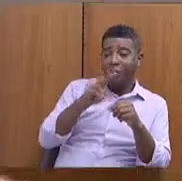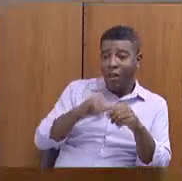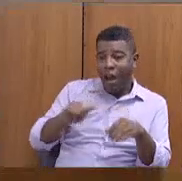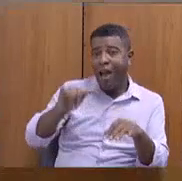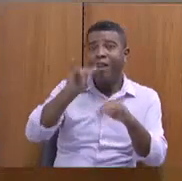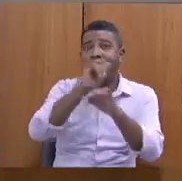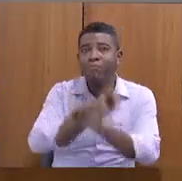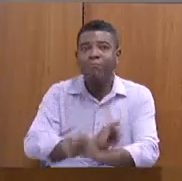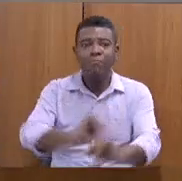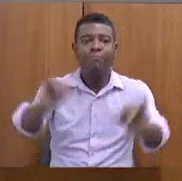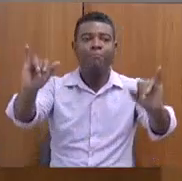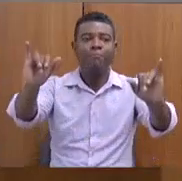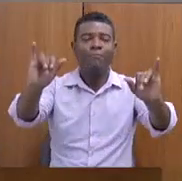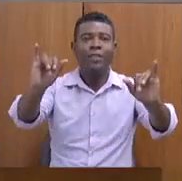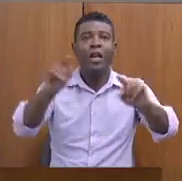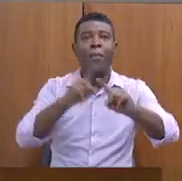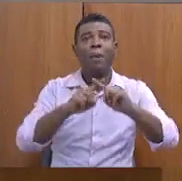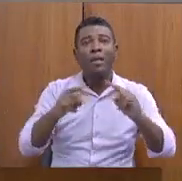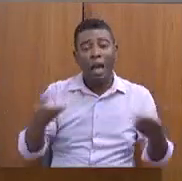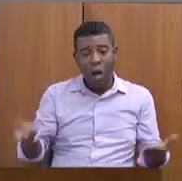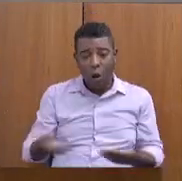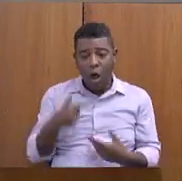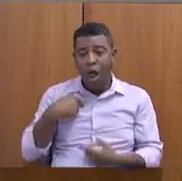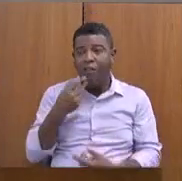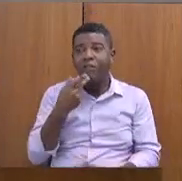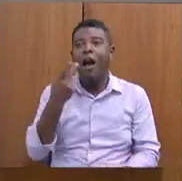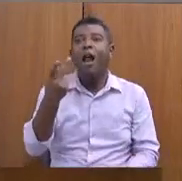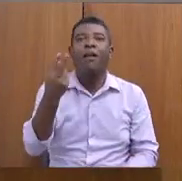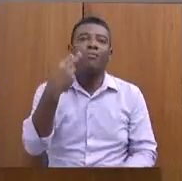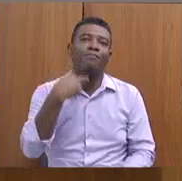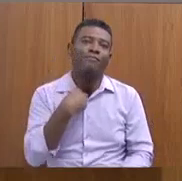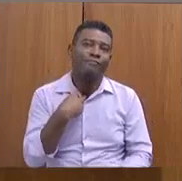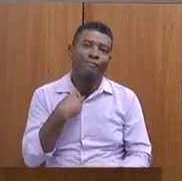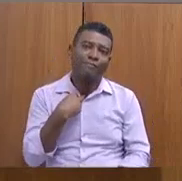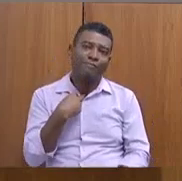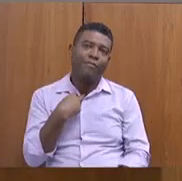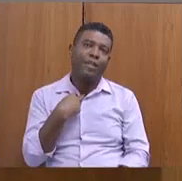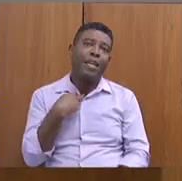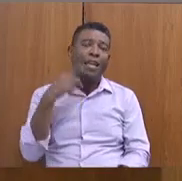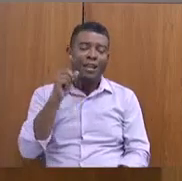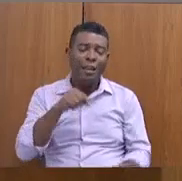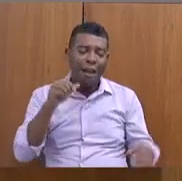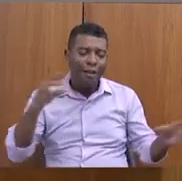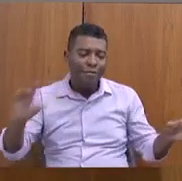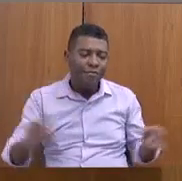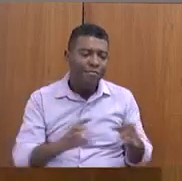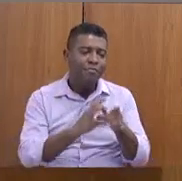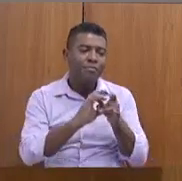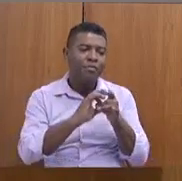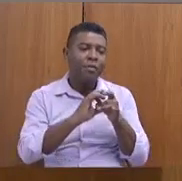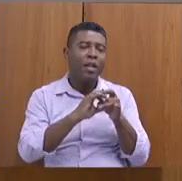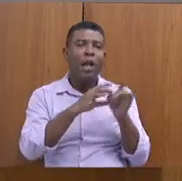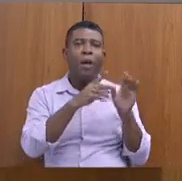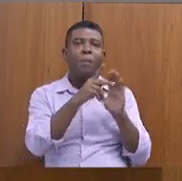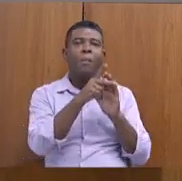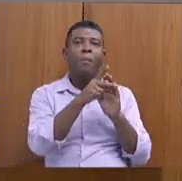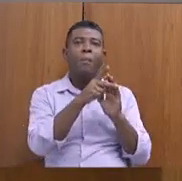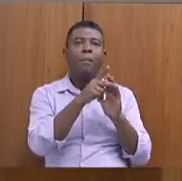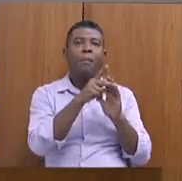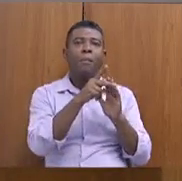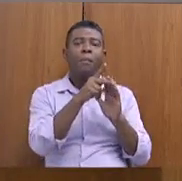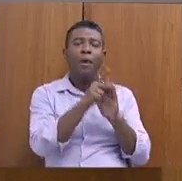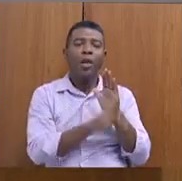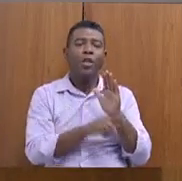agregar essa questão e conversa muito bem com o Minha Casa Minha Vida. E quanto à questão de desastres,